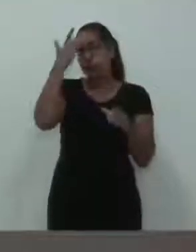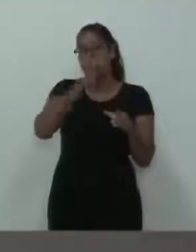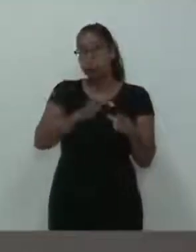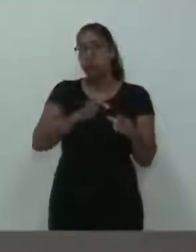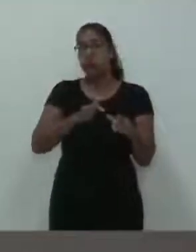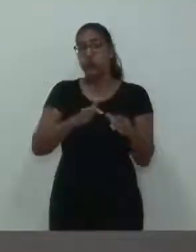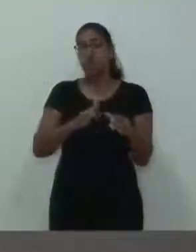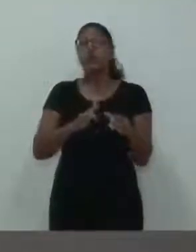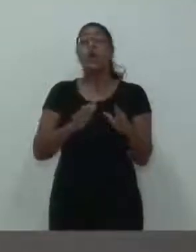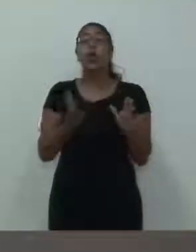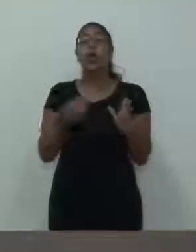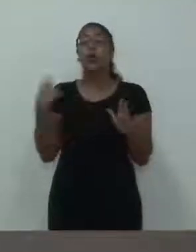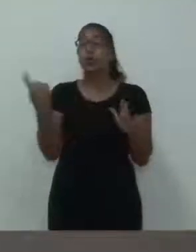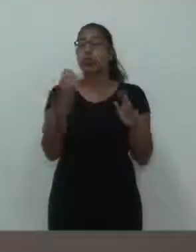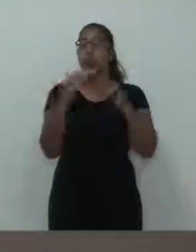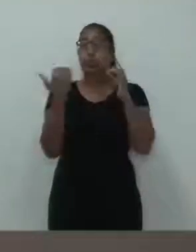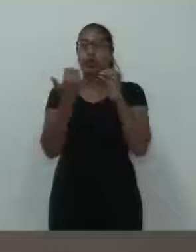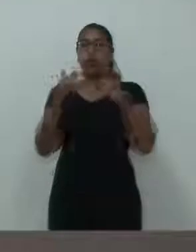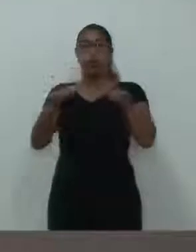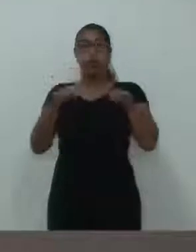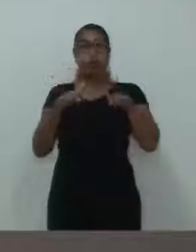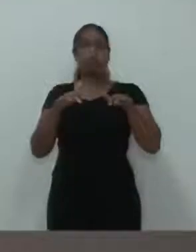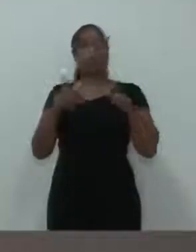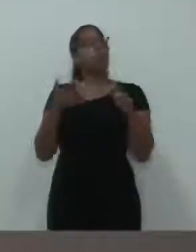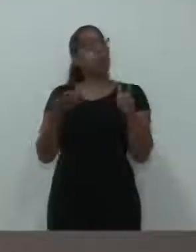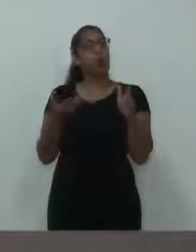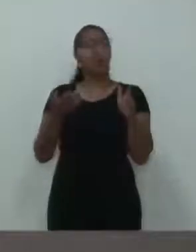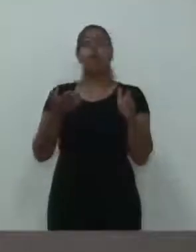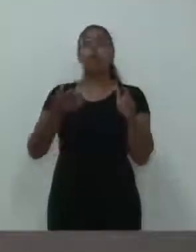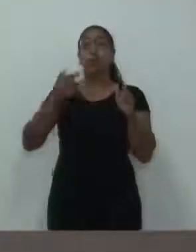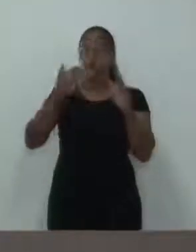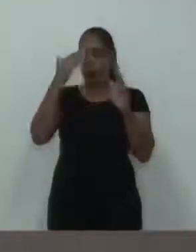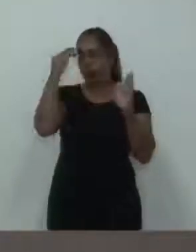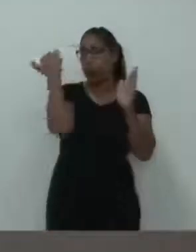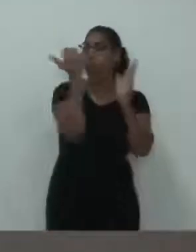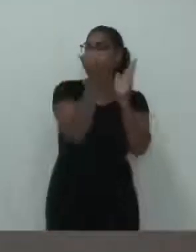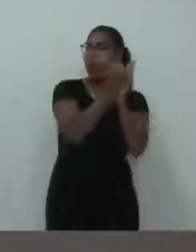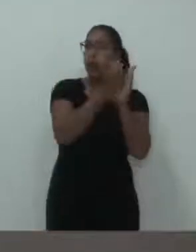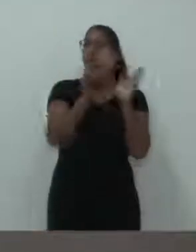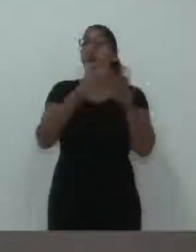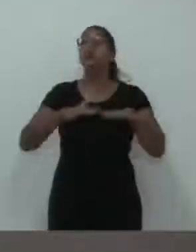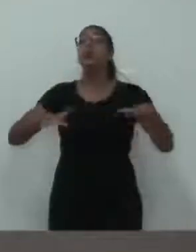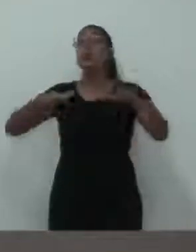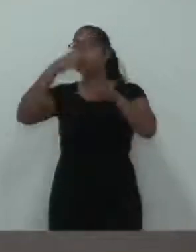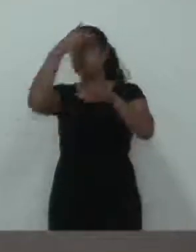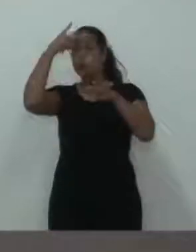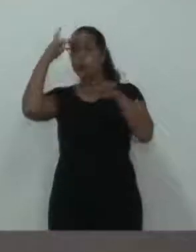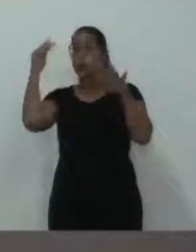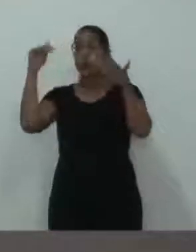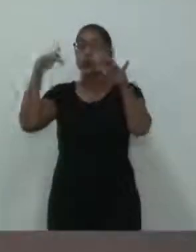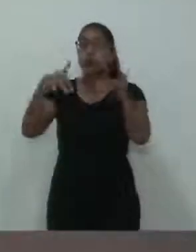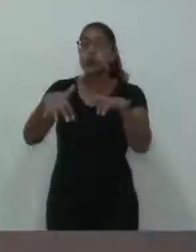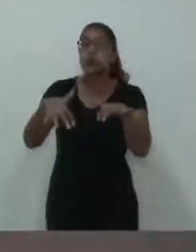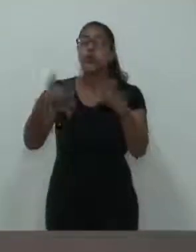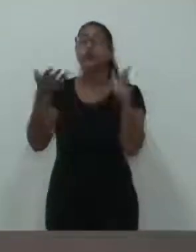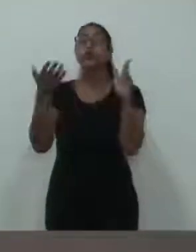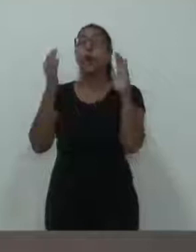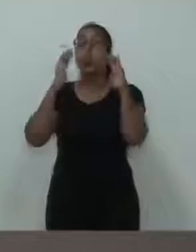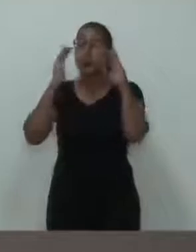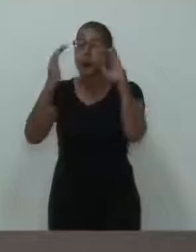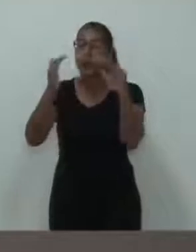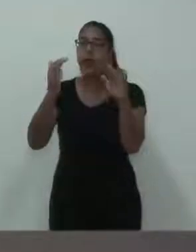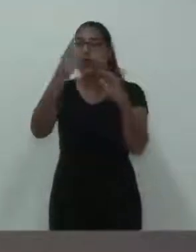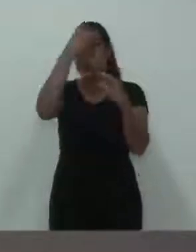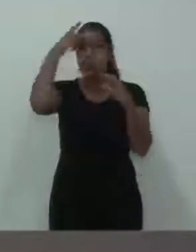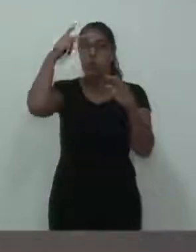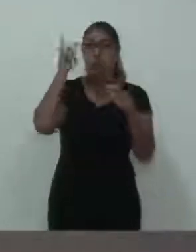Entendo que a Câmara fez o papel dela, ouviu atentamente a população, aos técnicos, e melhorou o máximo que pôde